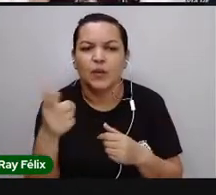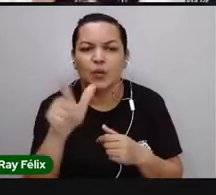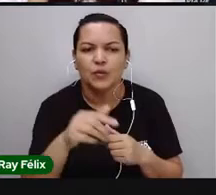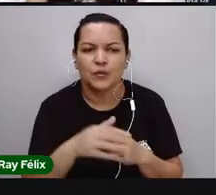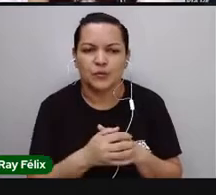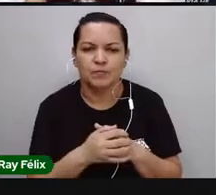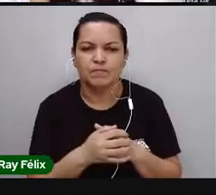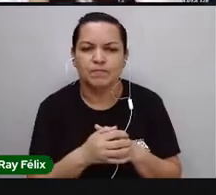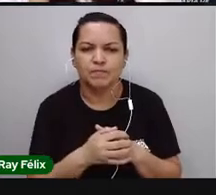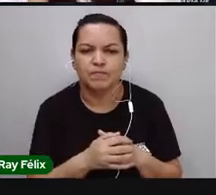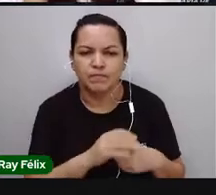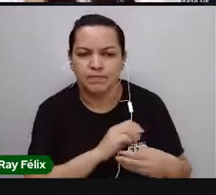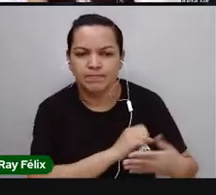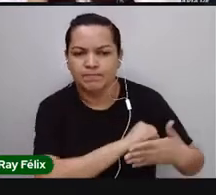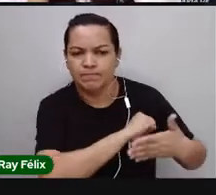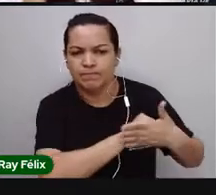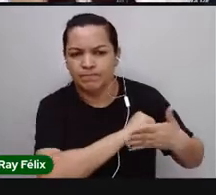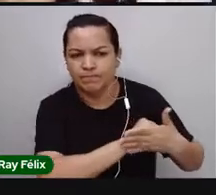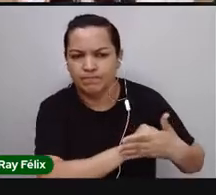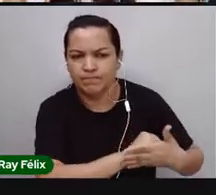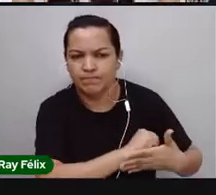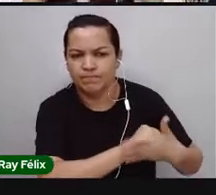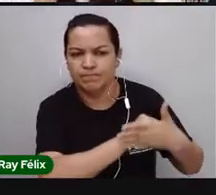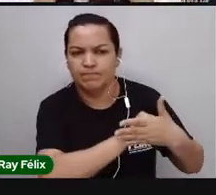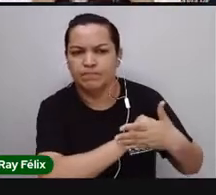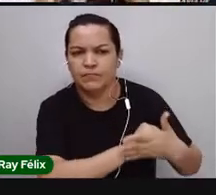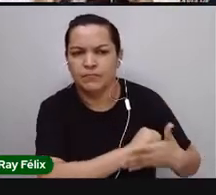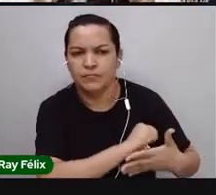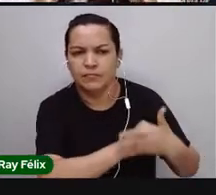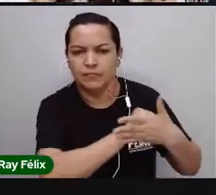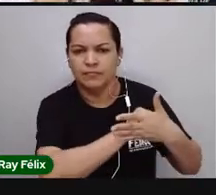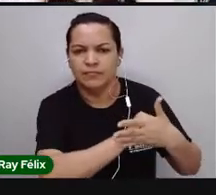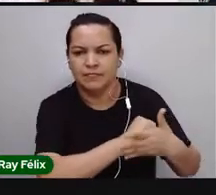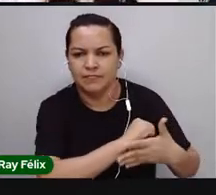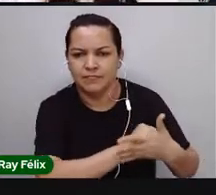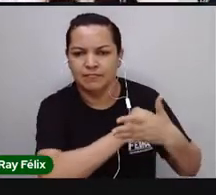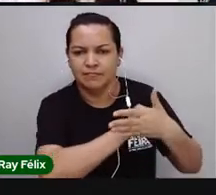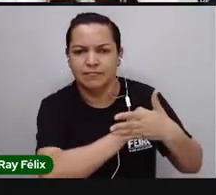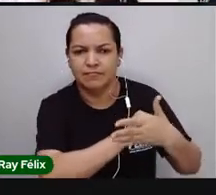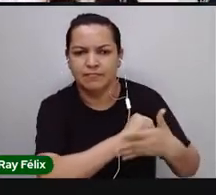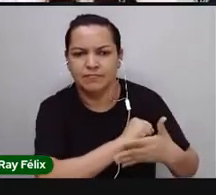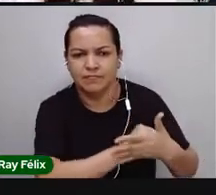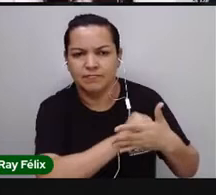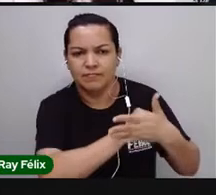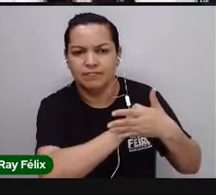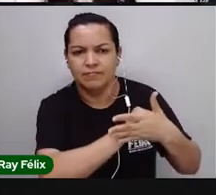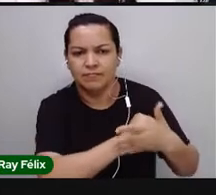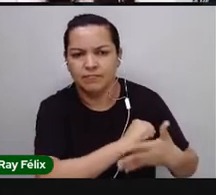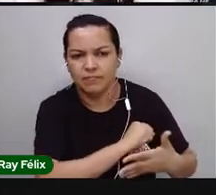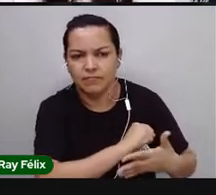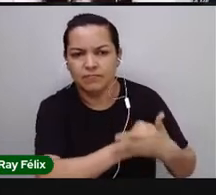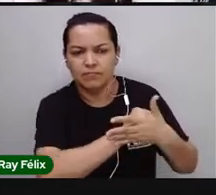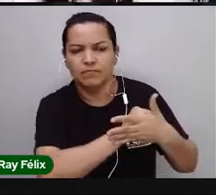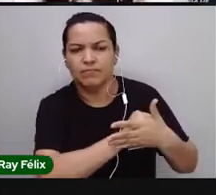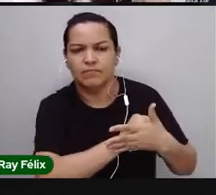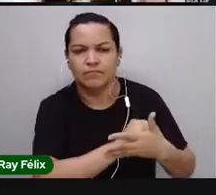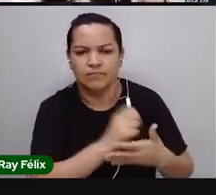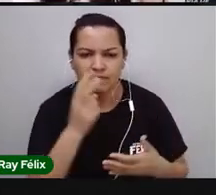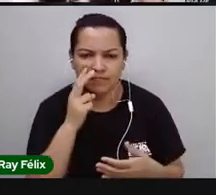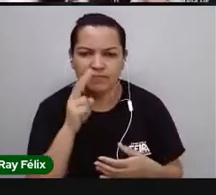só que estrutura linda. Se movimentando e fazendo, ó. Tudo. Tudo. Tudo.